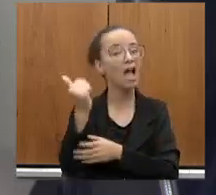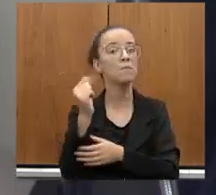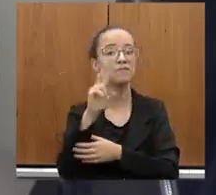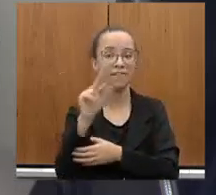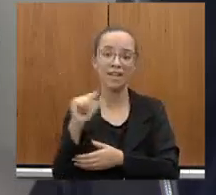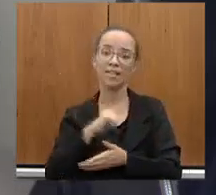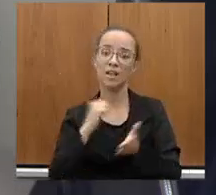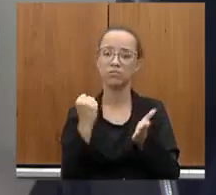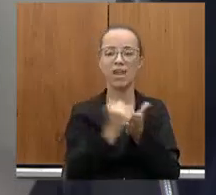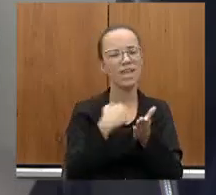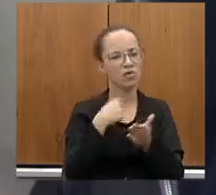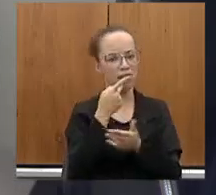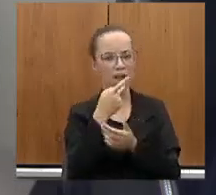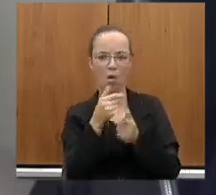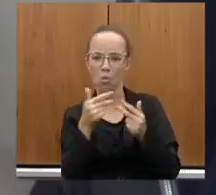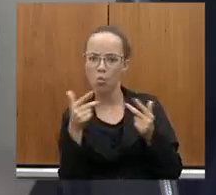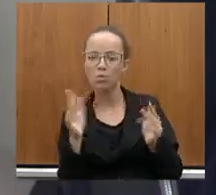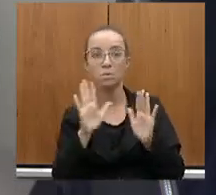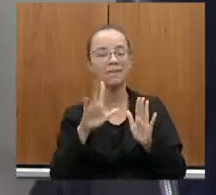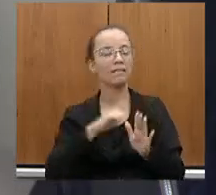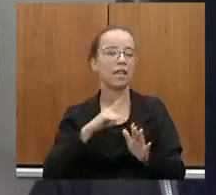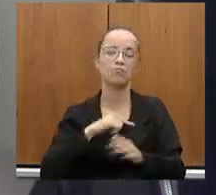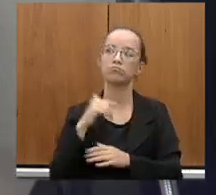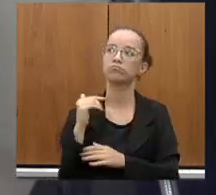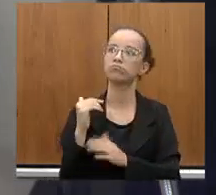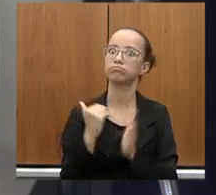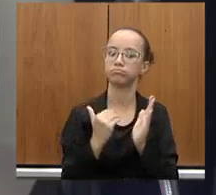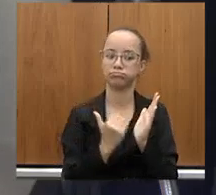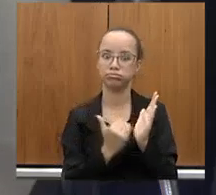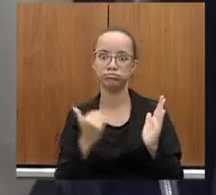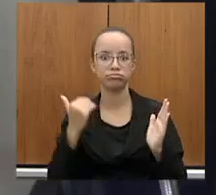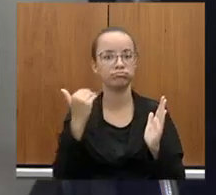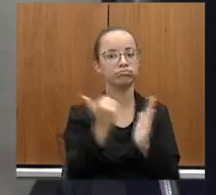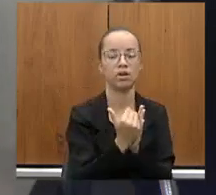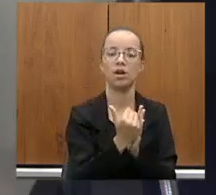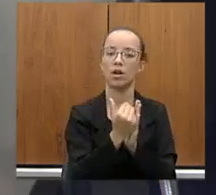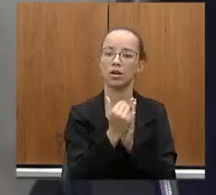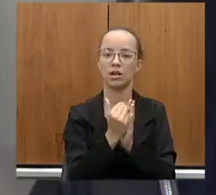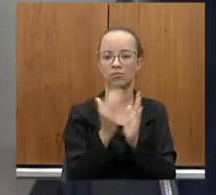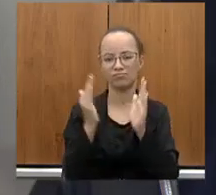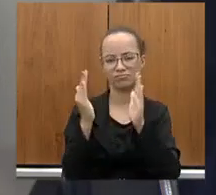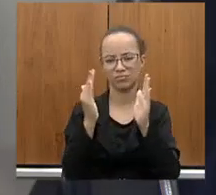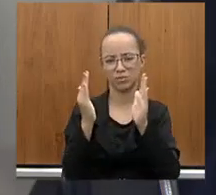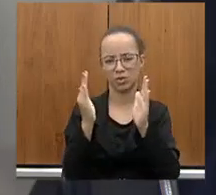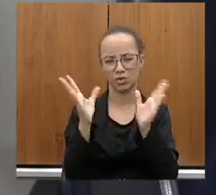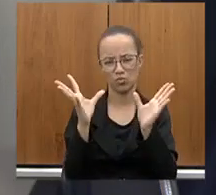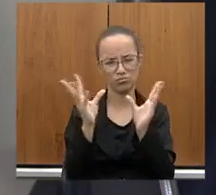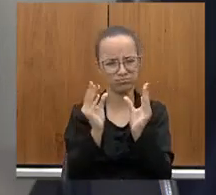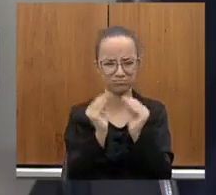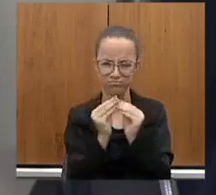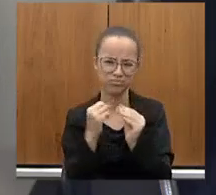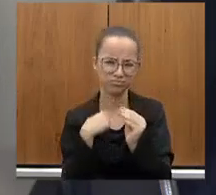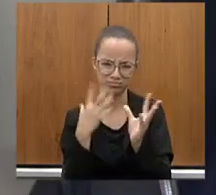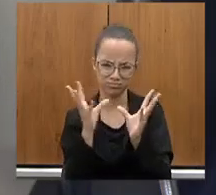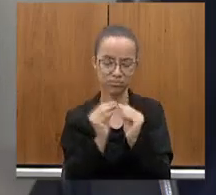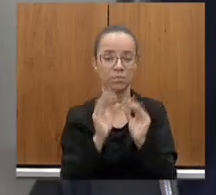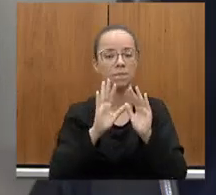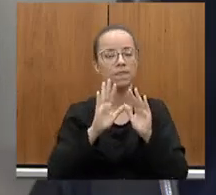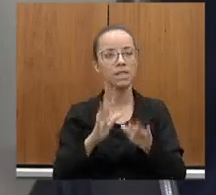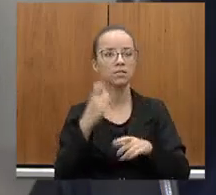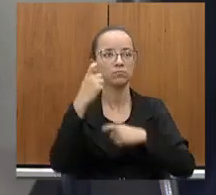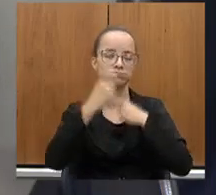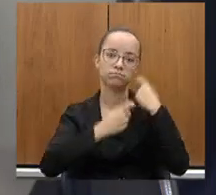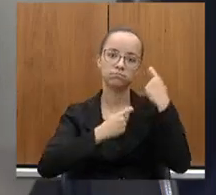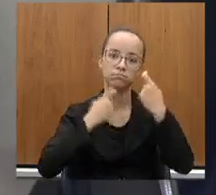impactos, mas são muito mais impactos que no tempo pequeno que a gente tem, não é possível dizer de tudo isso. Mas me